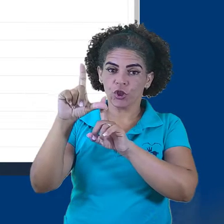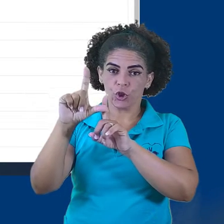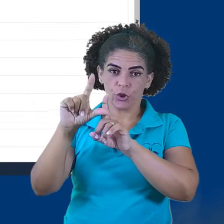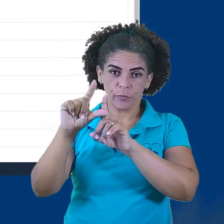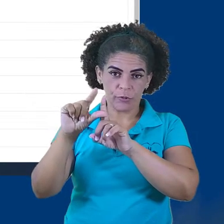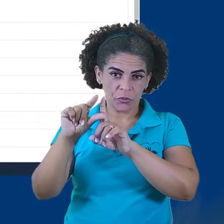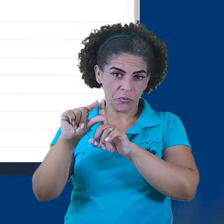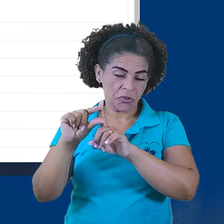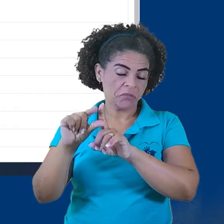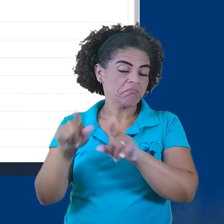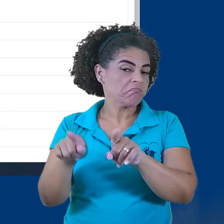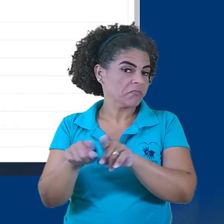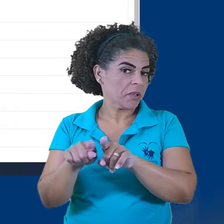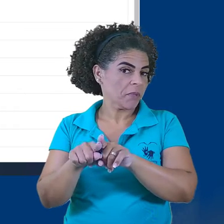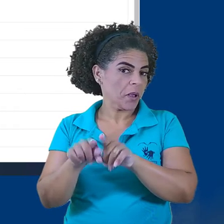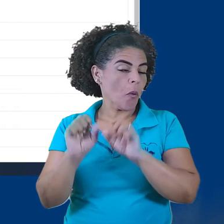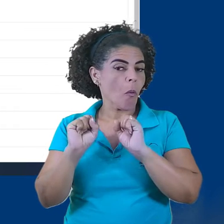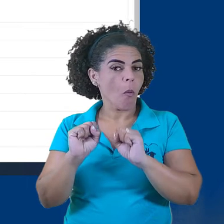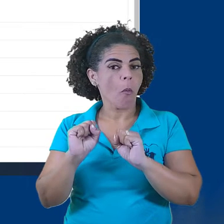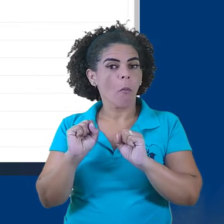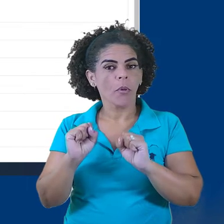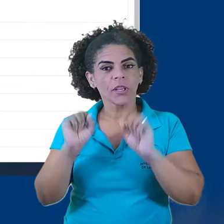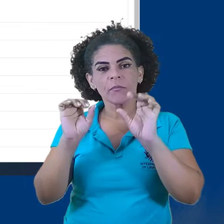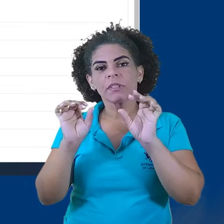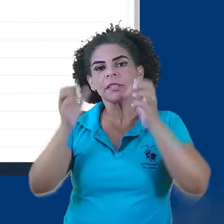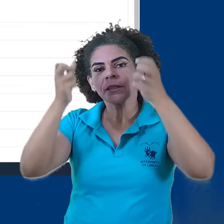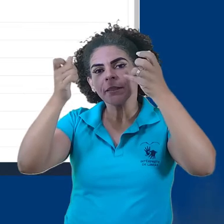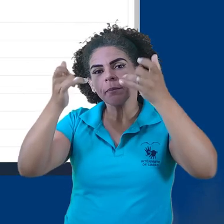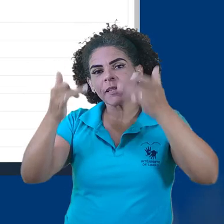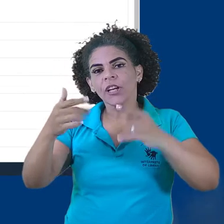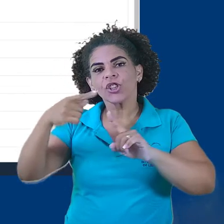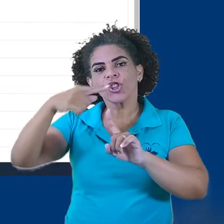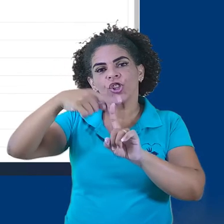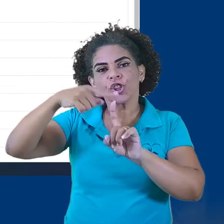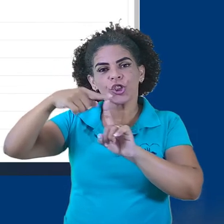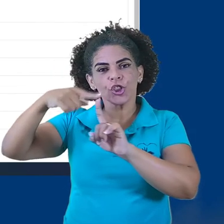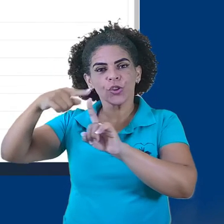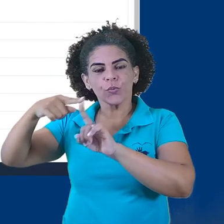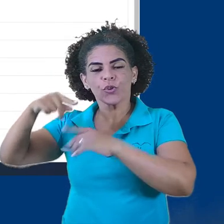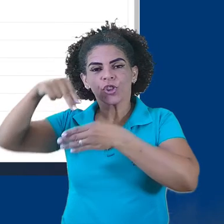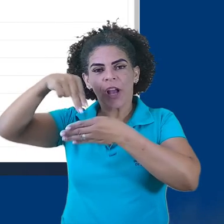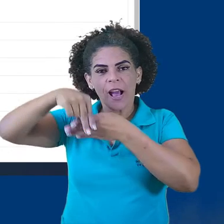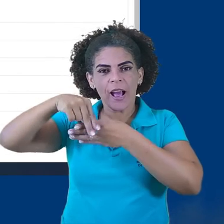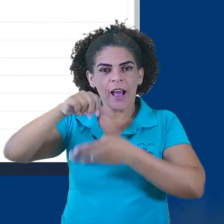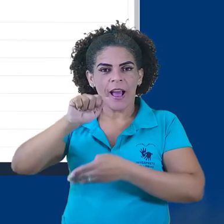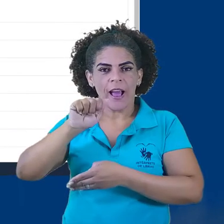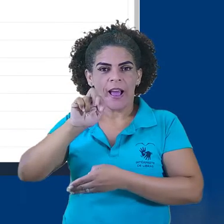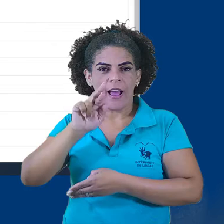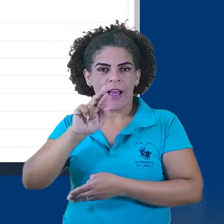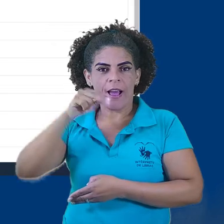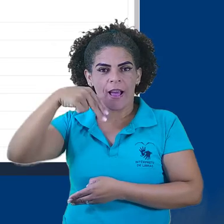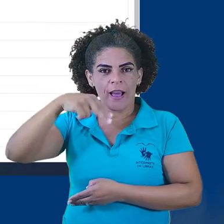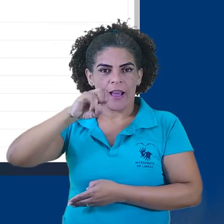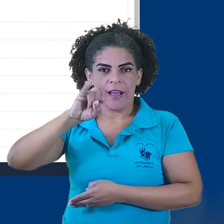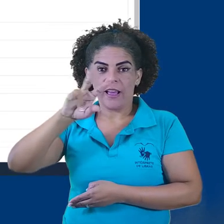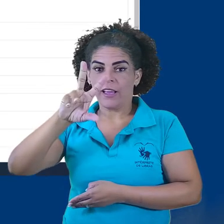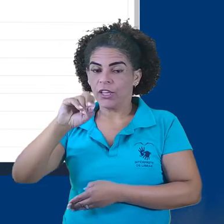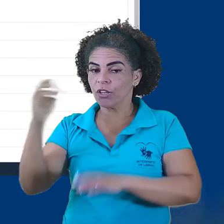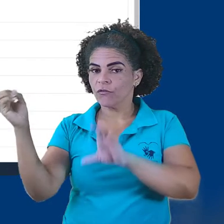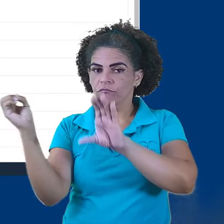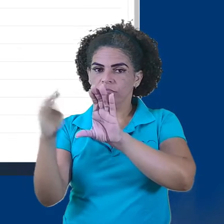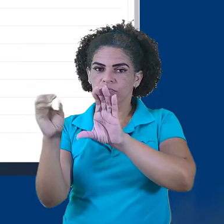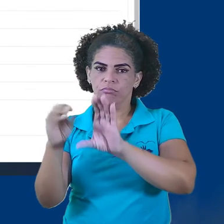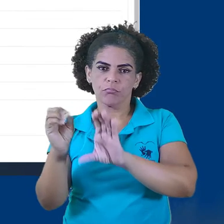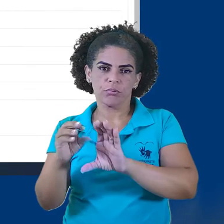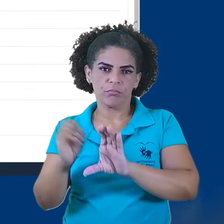E poderíamos especificar tipos de arquivo que podem ser enviados.